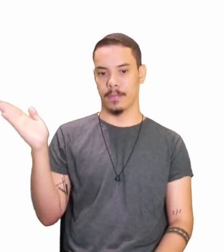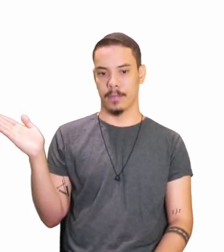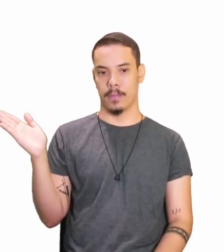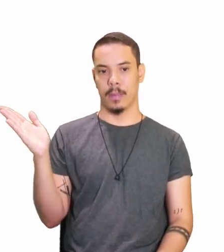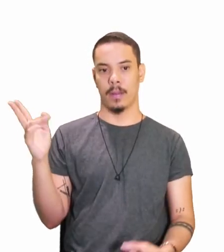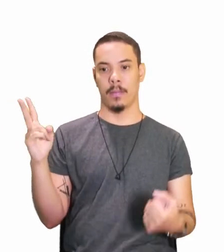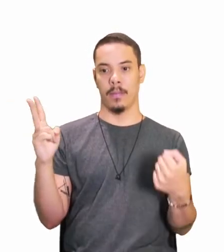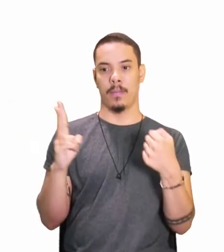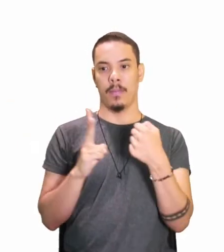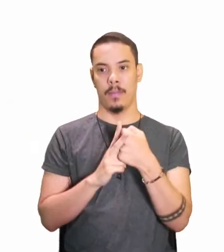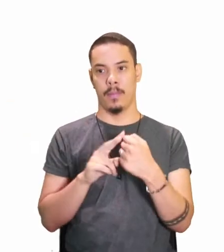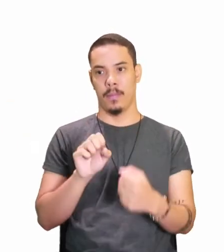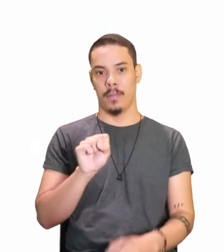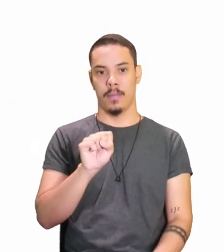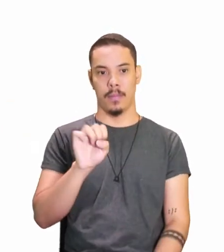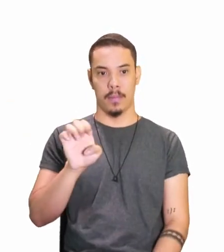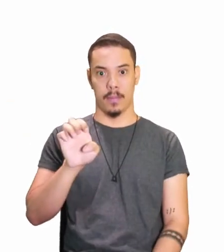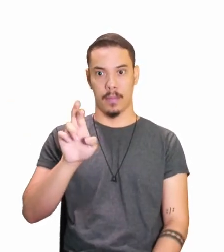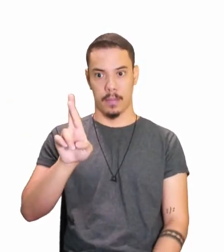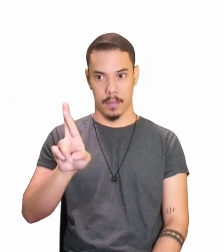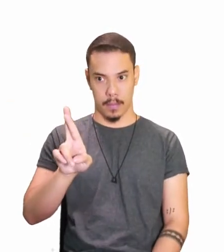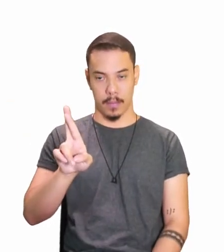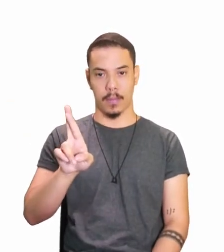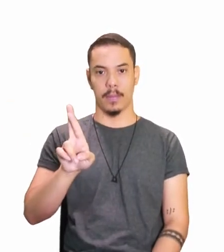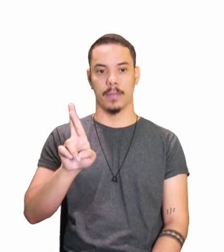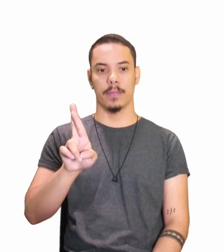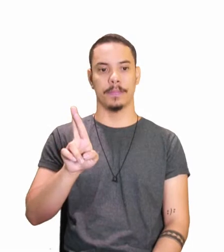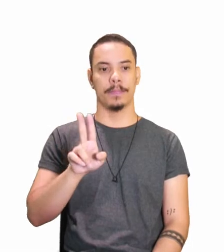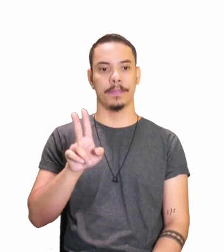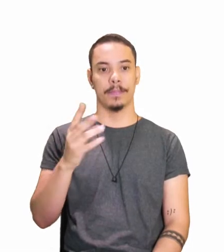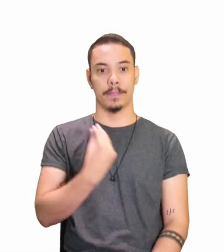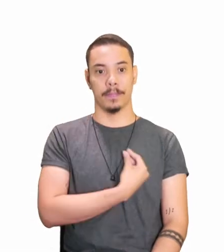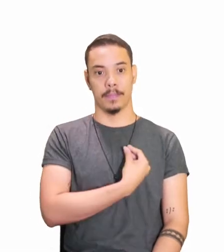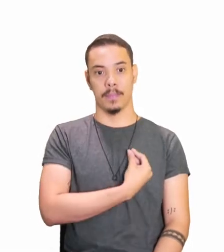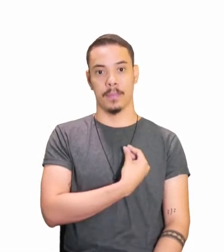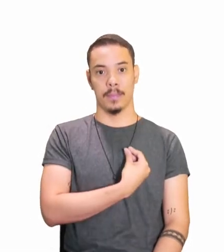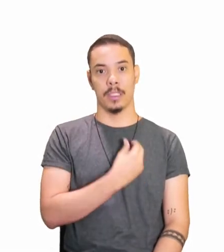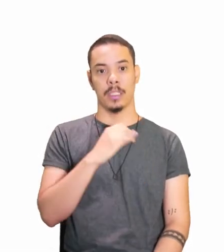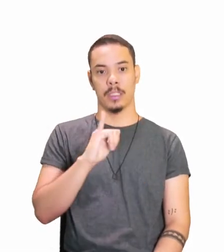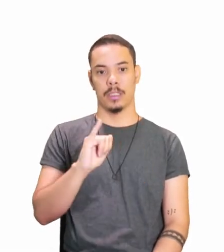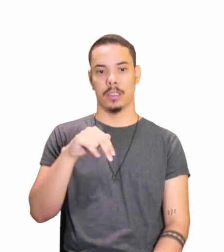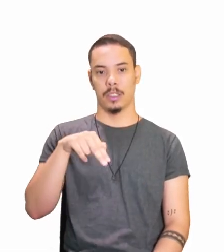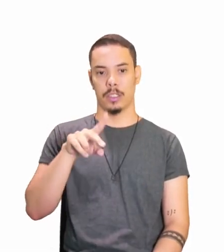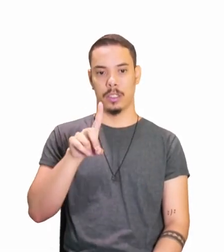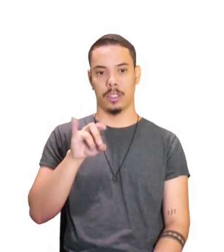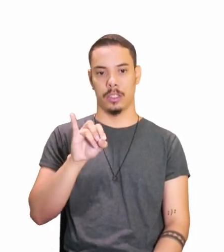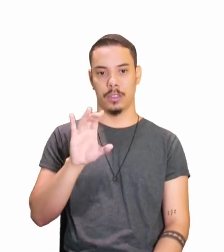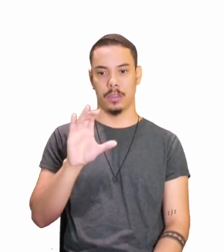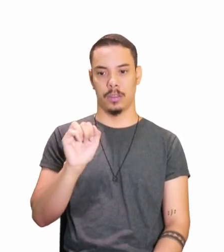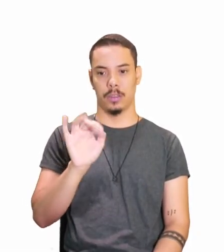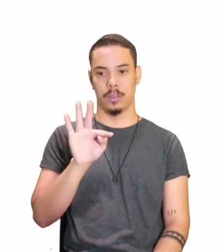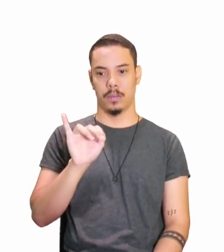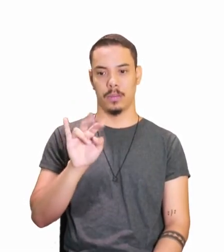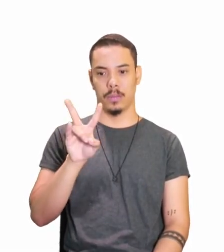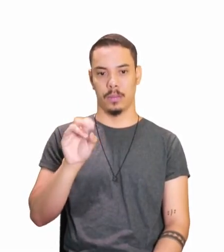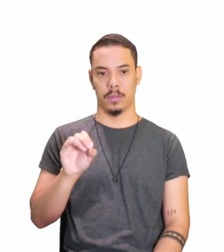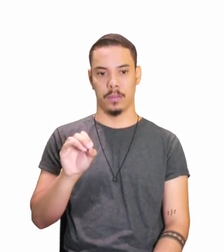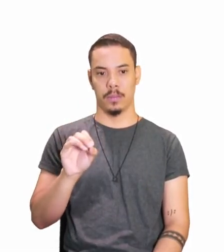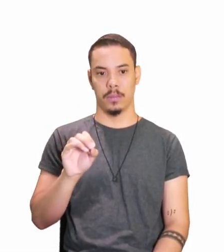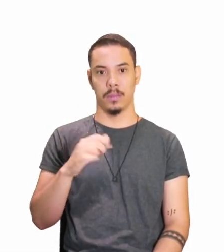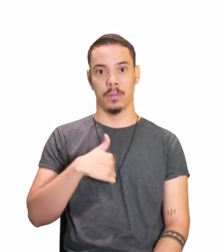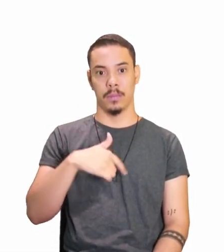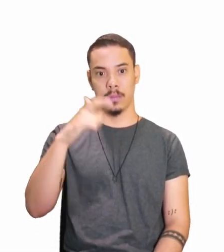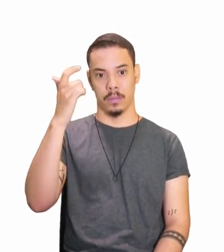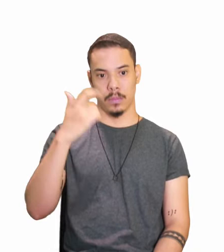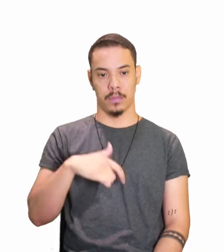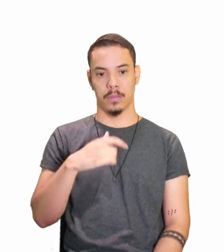verbo ser, ele aqui, no presente do indicativo, ó, eu sou, tu